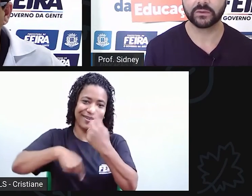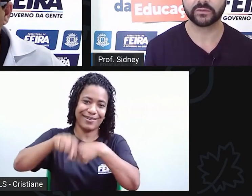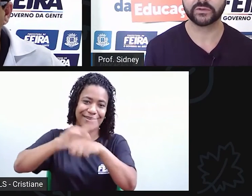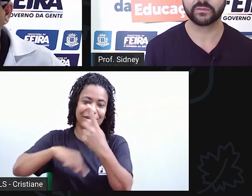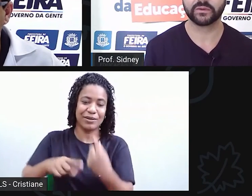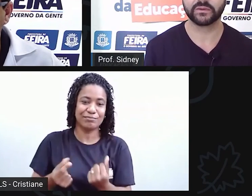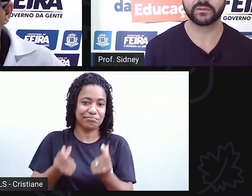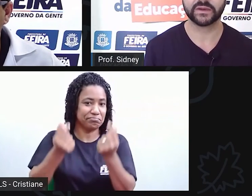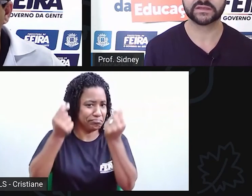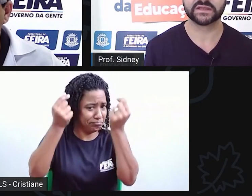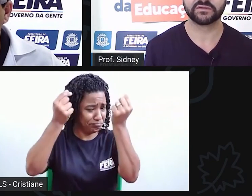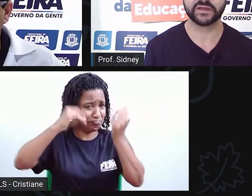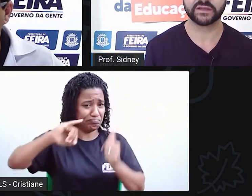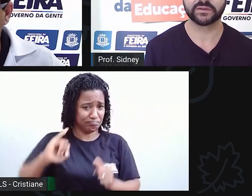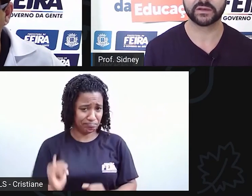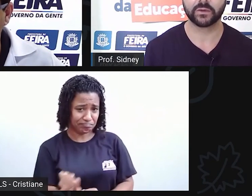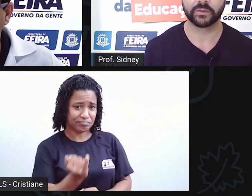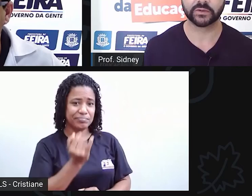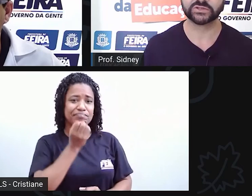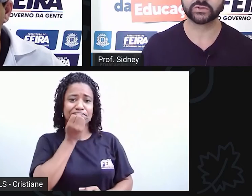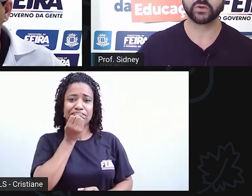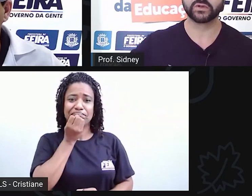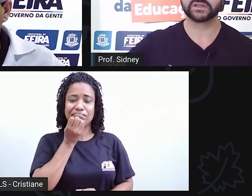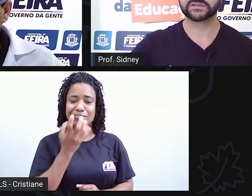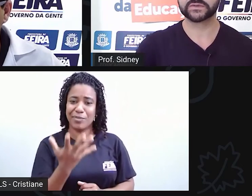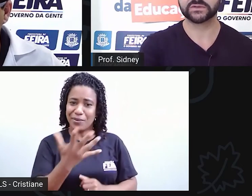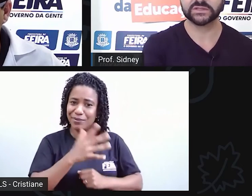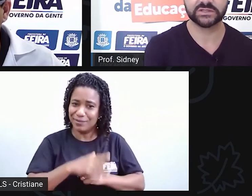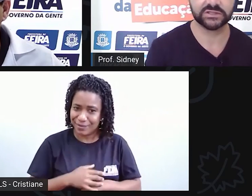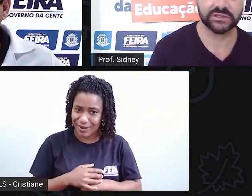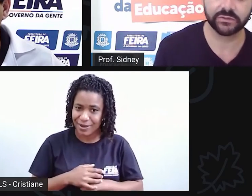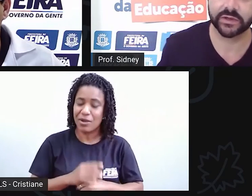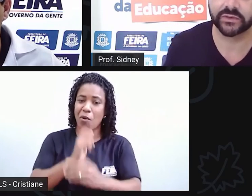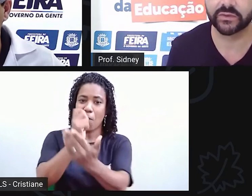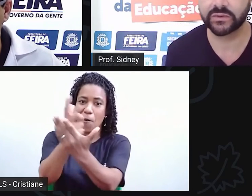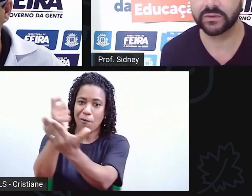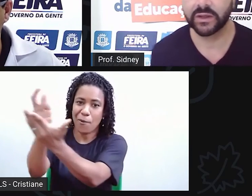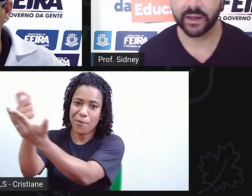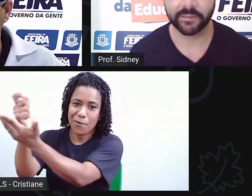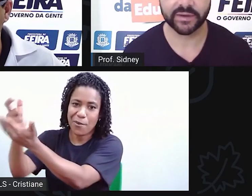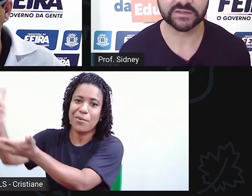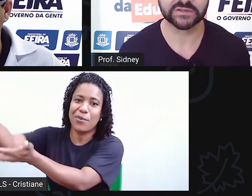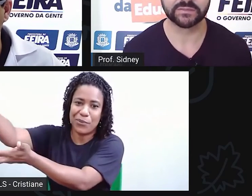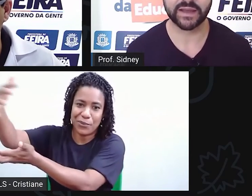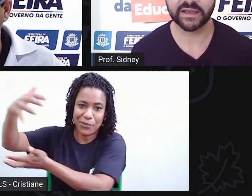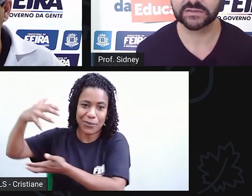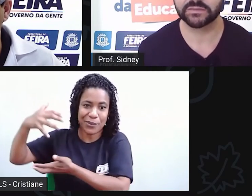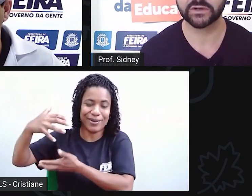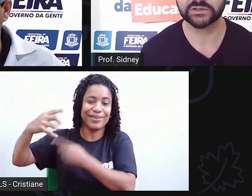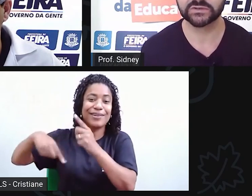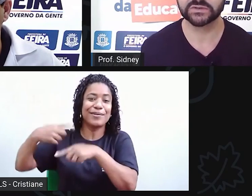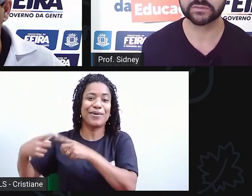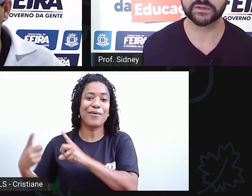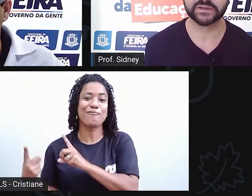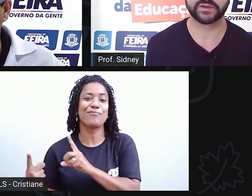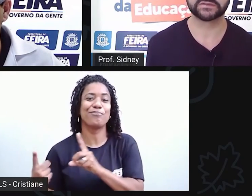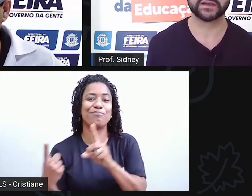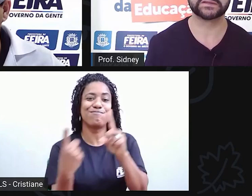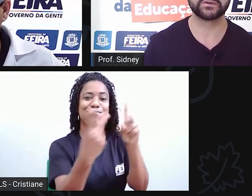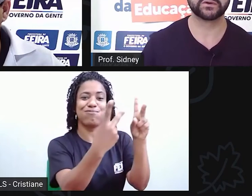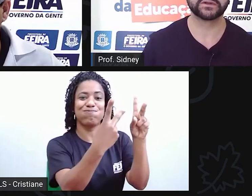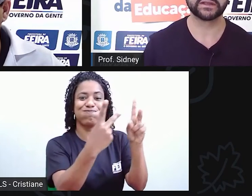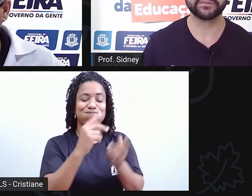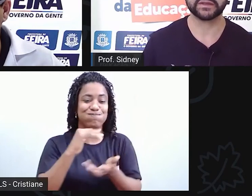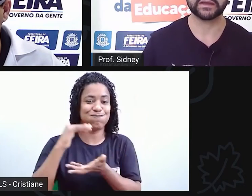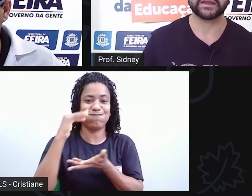um lucro muito bom com essa venda que ele comprou de todas as pessoas que tinham o produto a preços mais módicos, mais